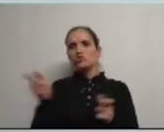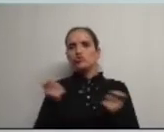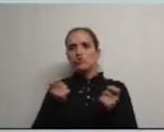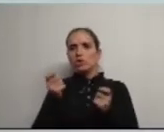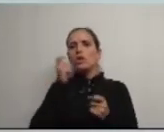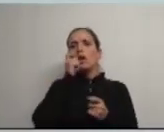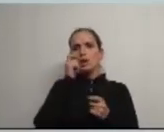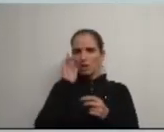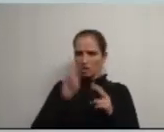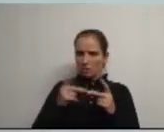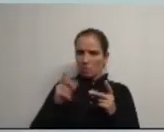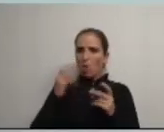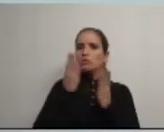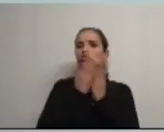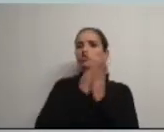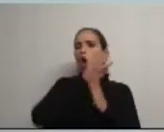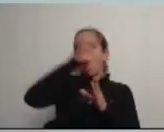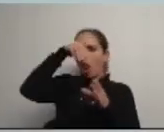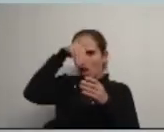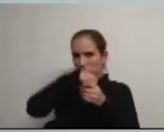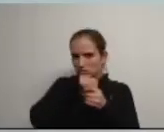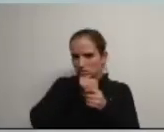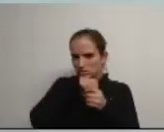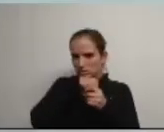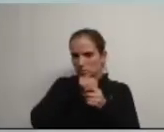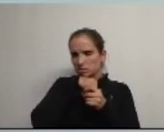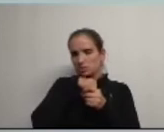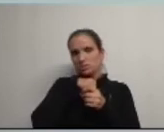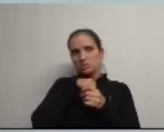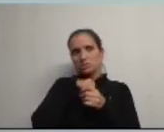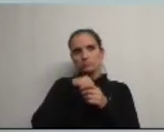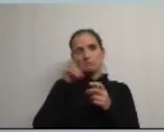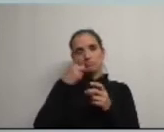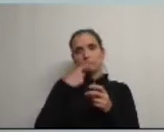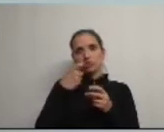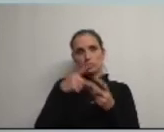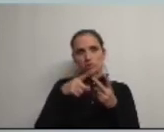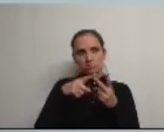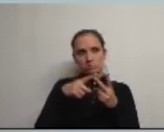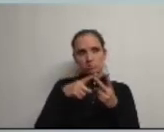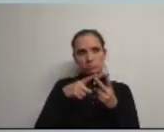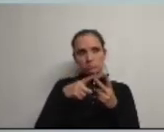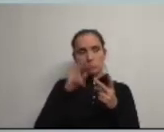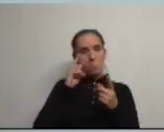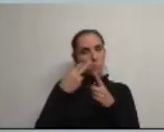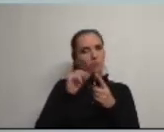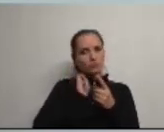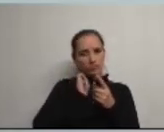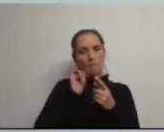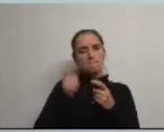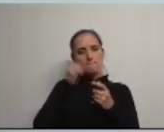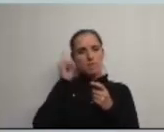pelo município ou pelas escolas do município é uma das questões do meu ponto de vista mais importantes